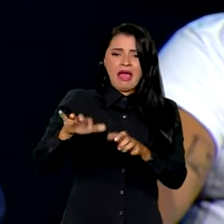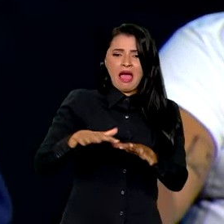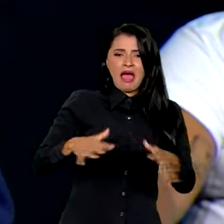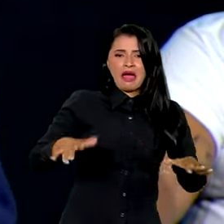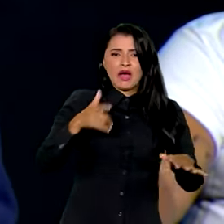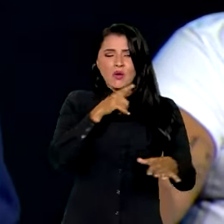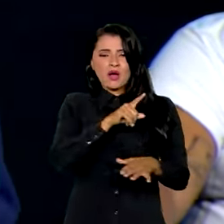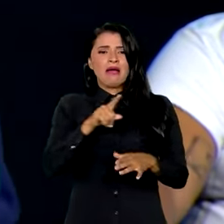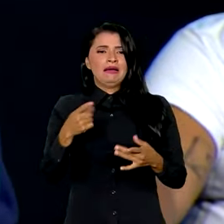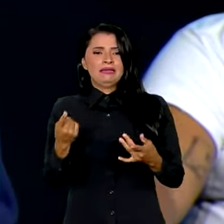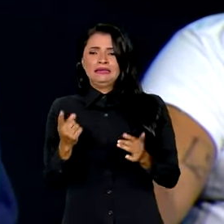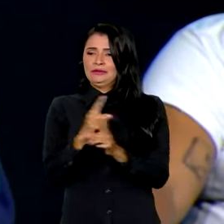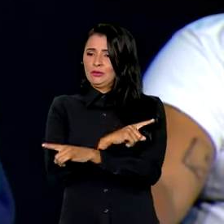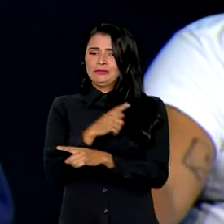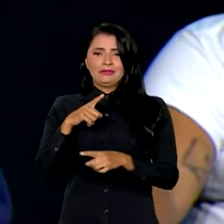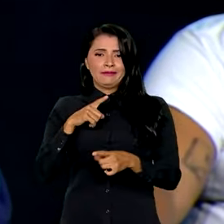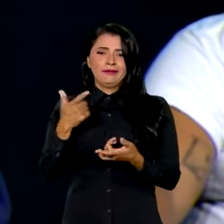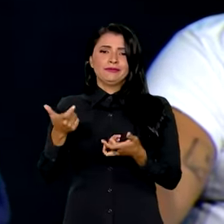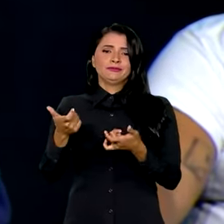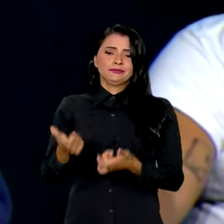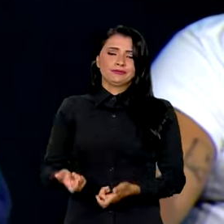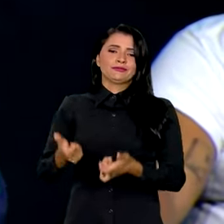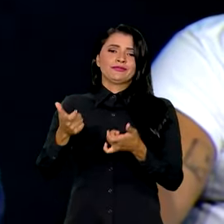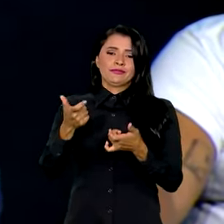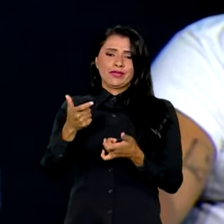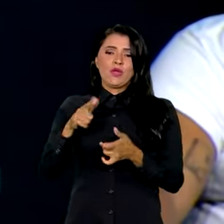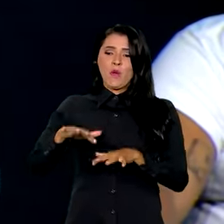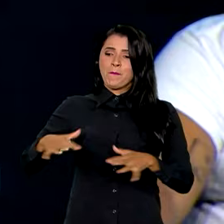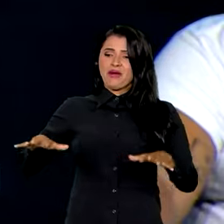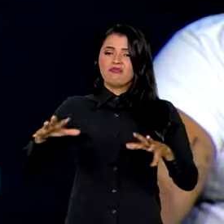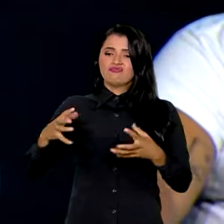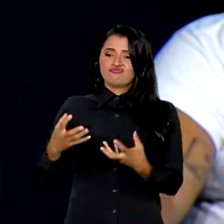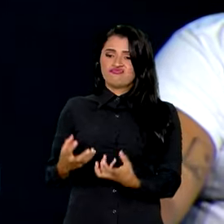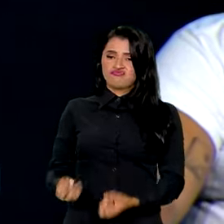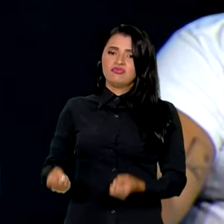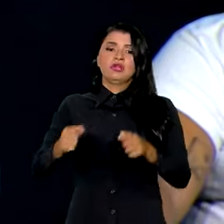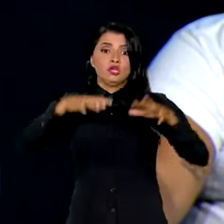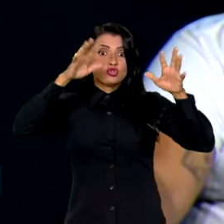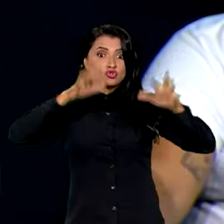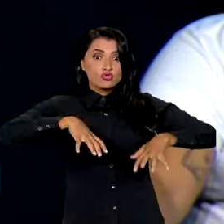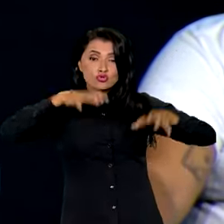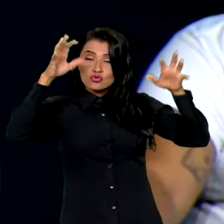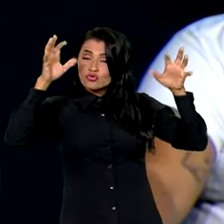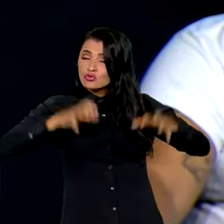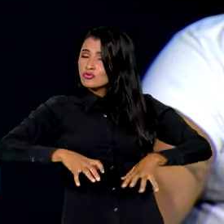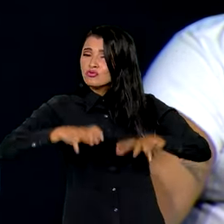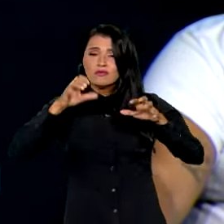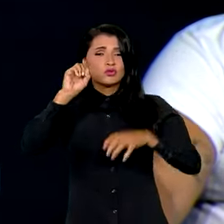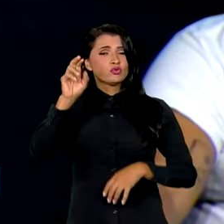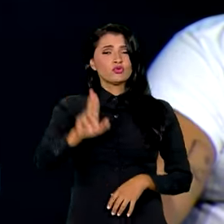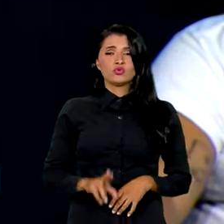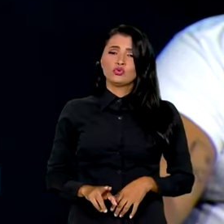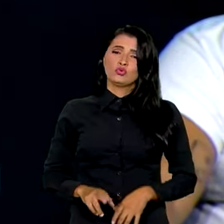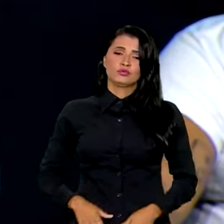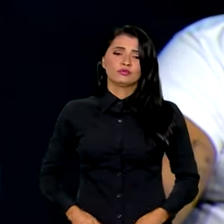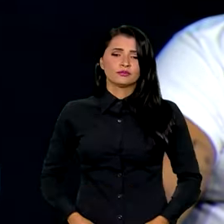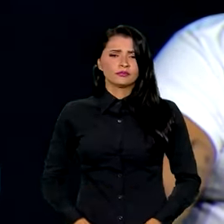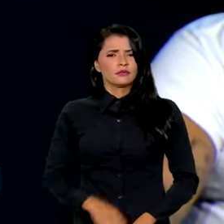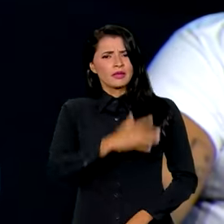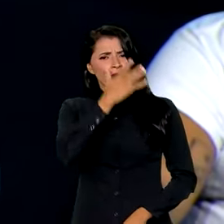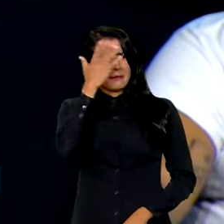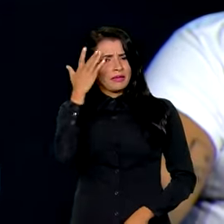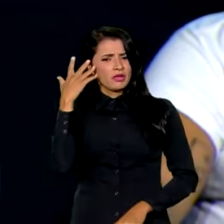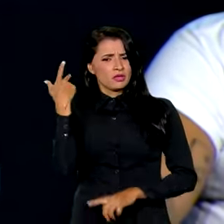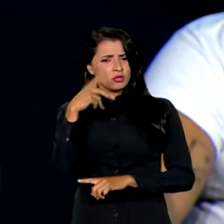virando o sertão, como já dizia a poesia, e com chuvas torrenciais no sul do país. Quem